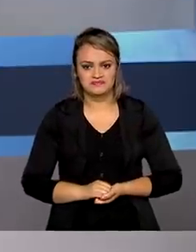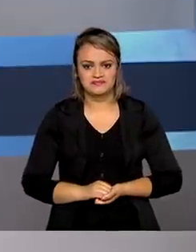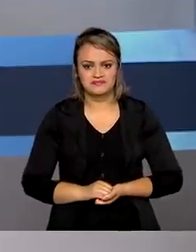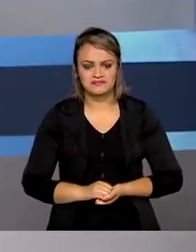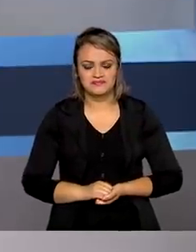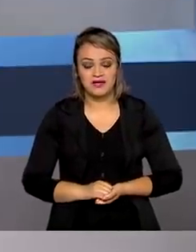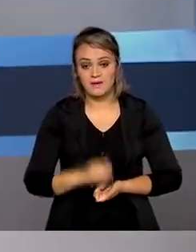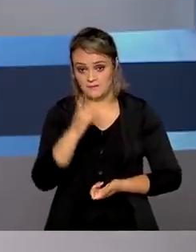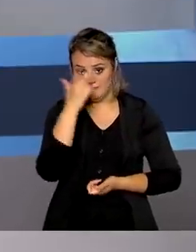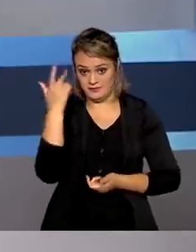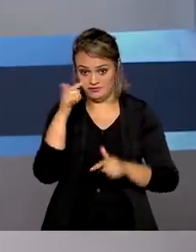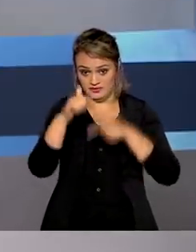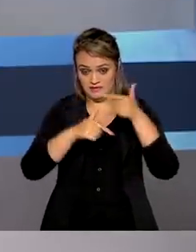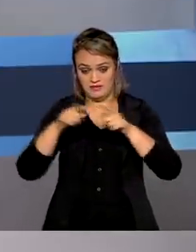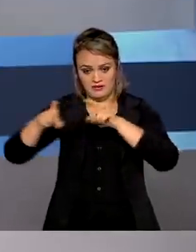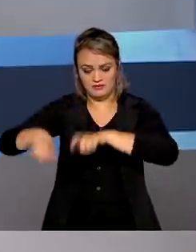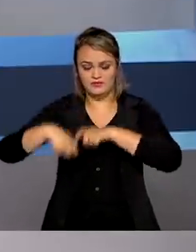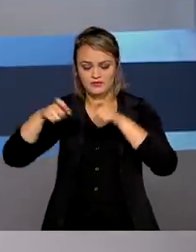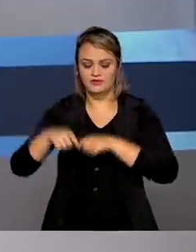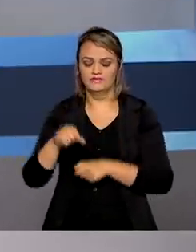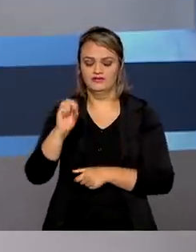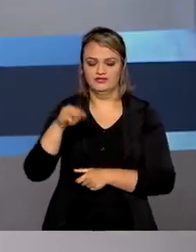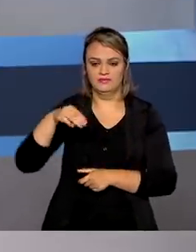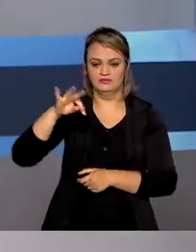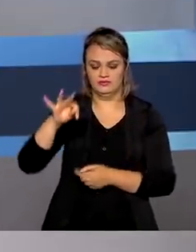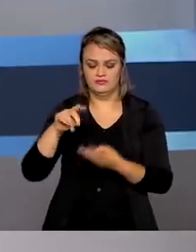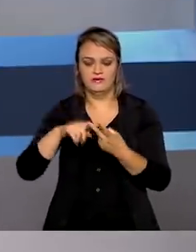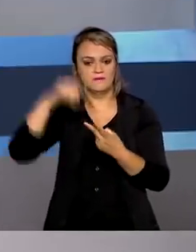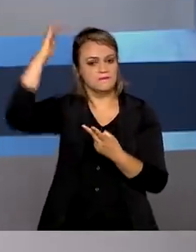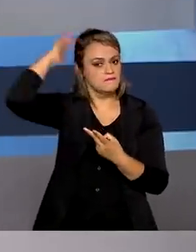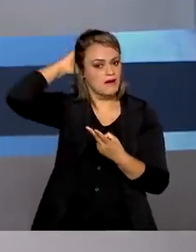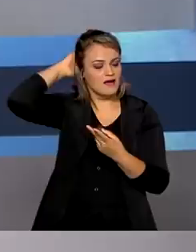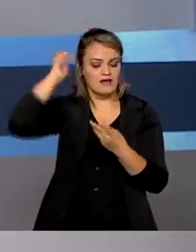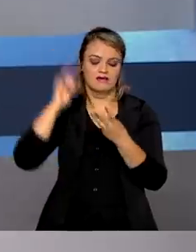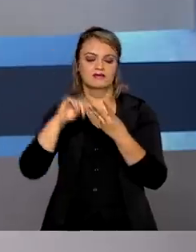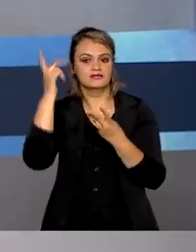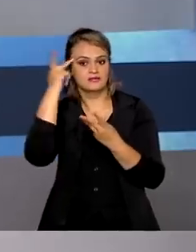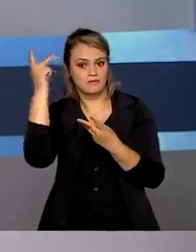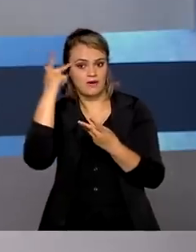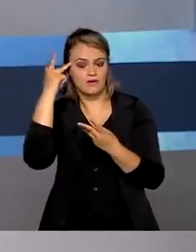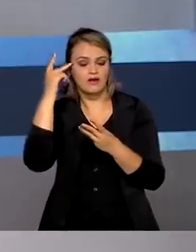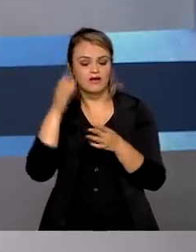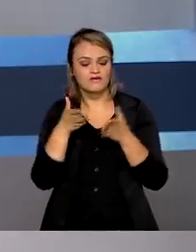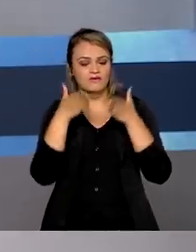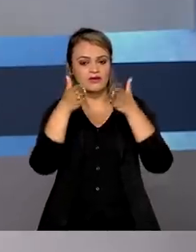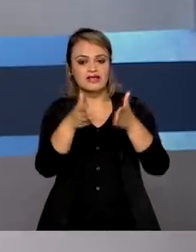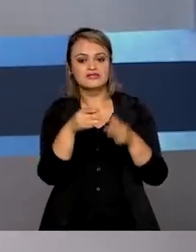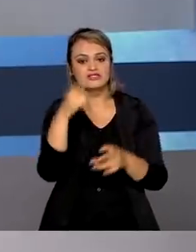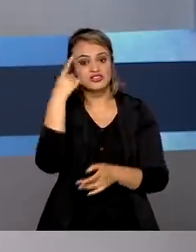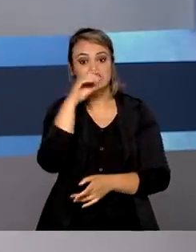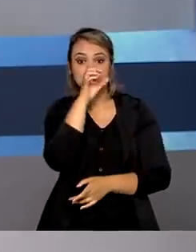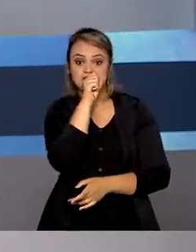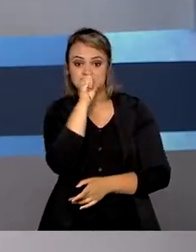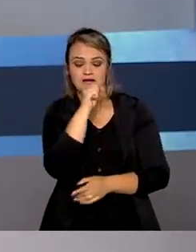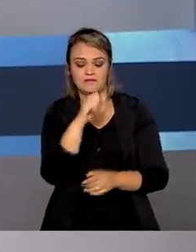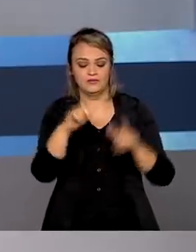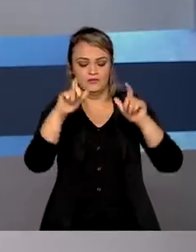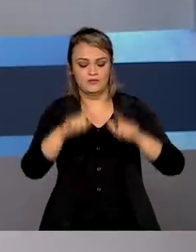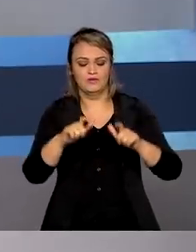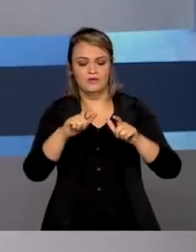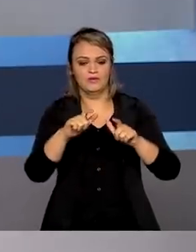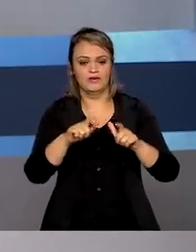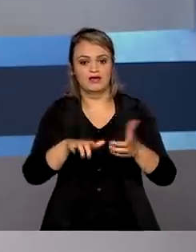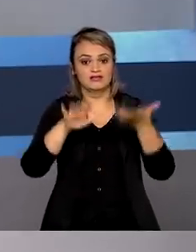Os agricultores vieram de Mato Grosso, Pará e São Paulo e também participaram de um ato no sábado, na Esplanada dos Ministérios,